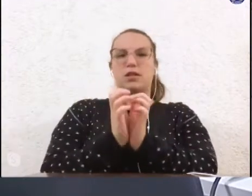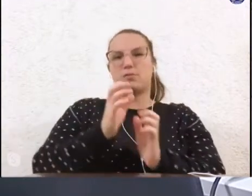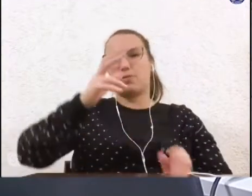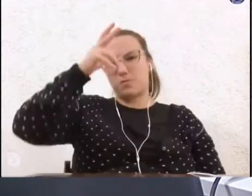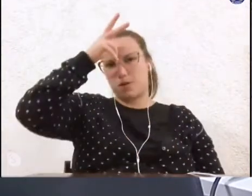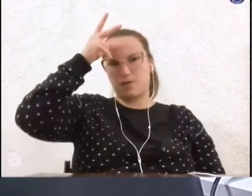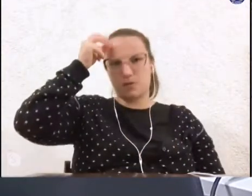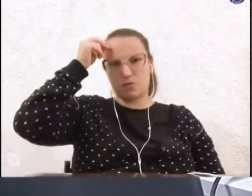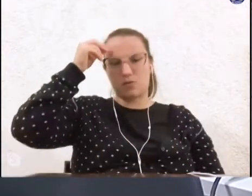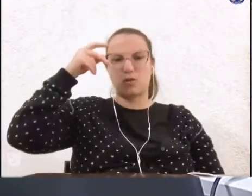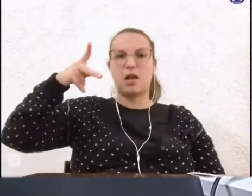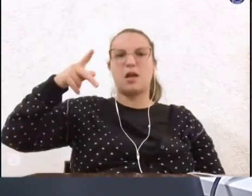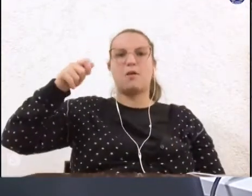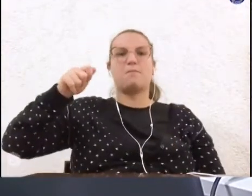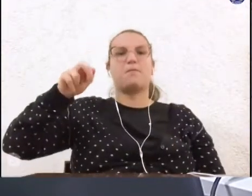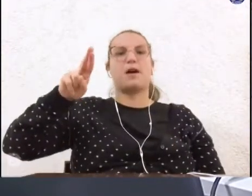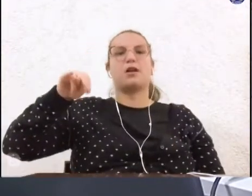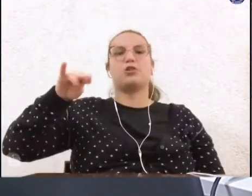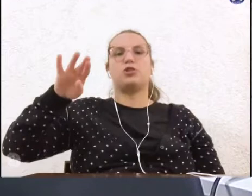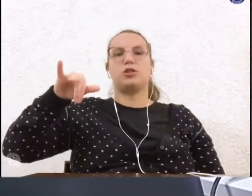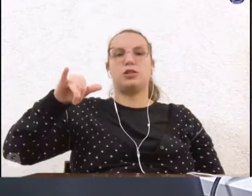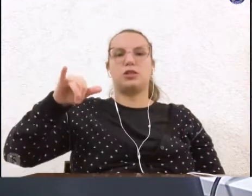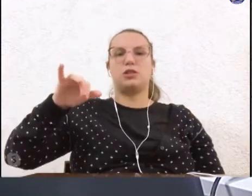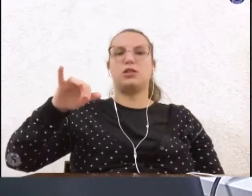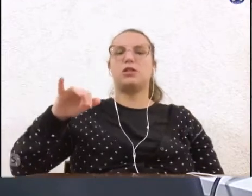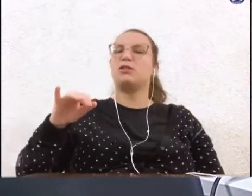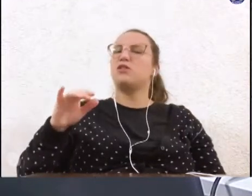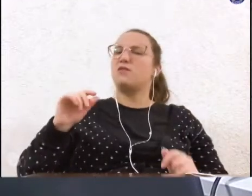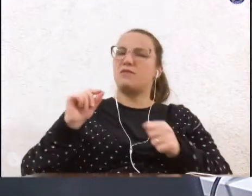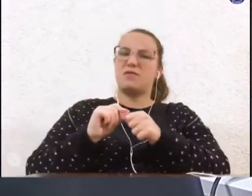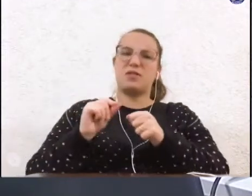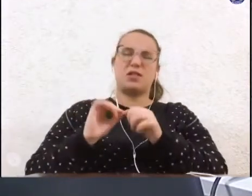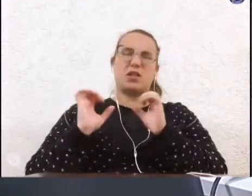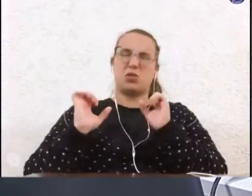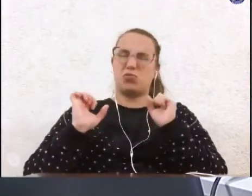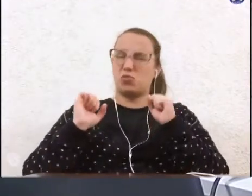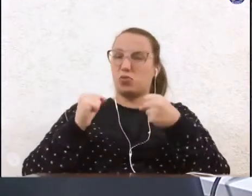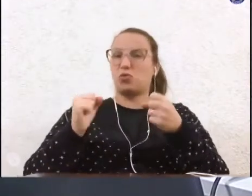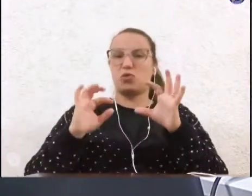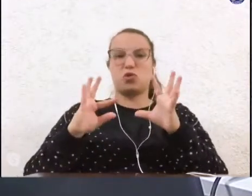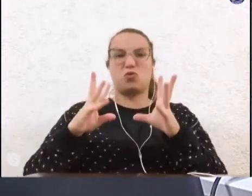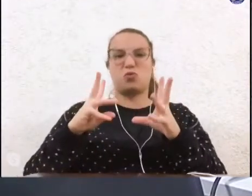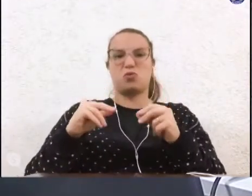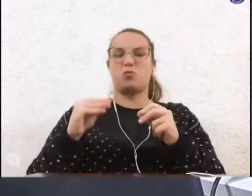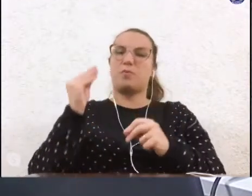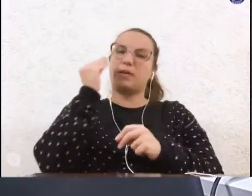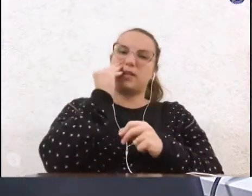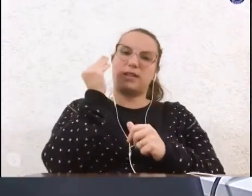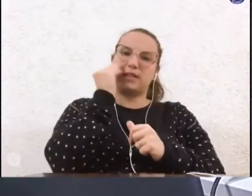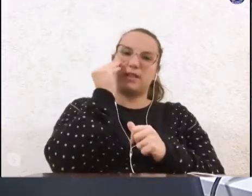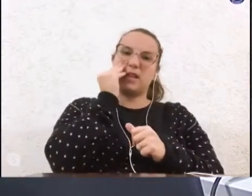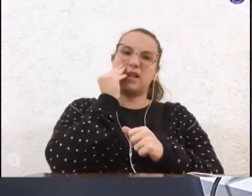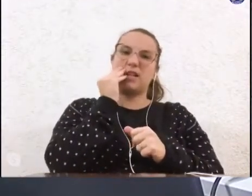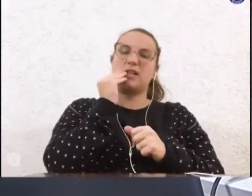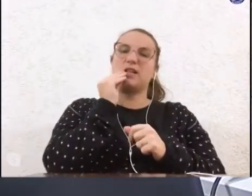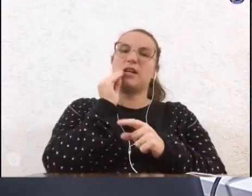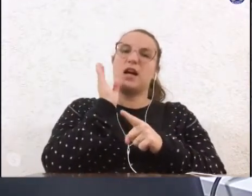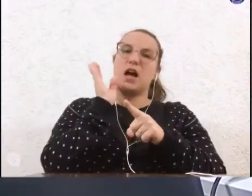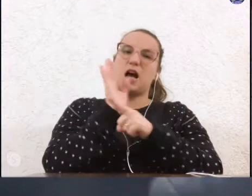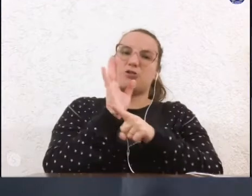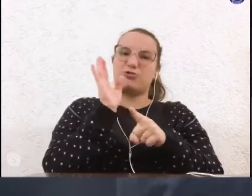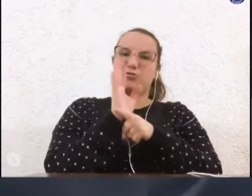Pardini fizeram de tudo e estão fazendo de tudo para poder equacionar essa